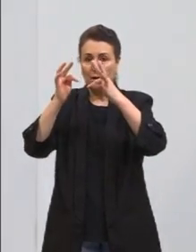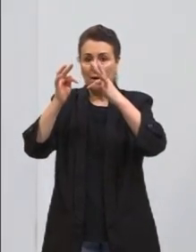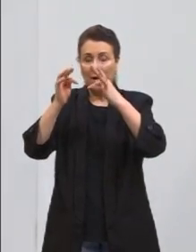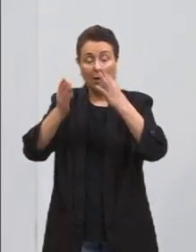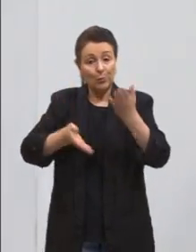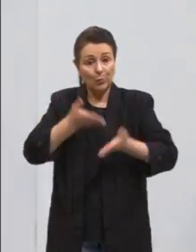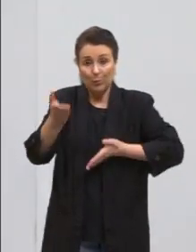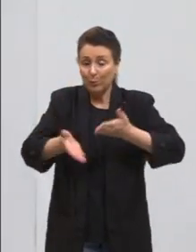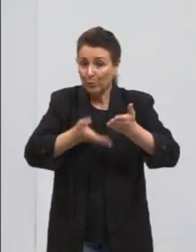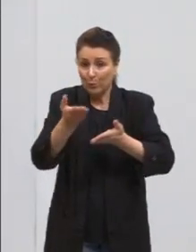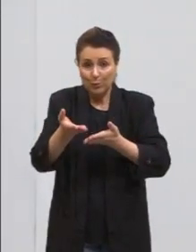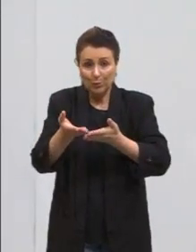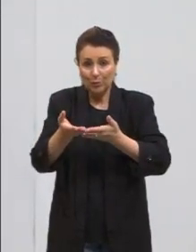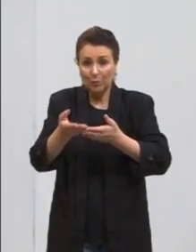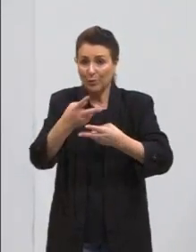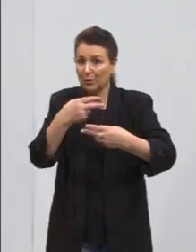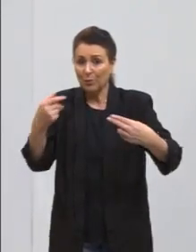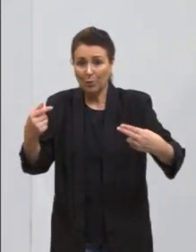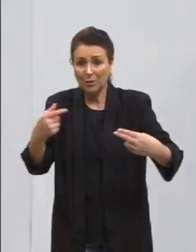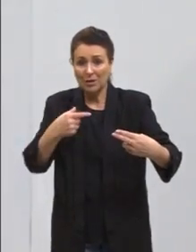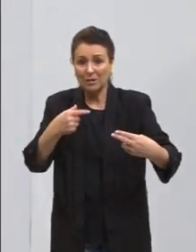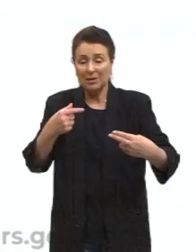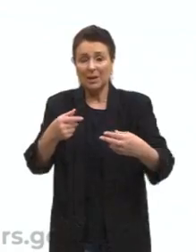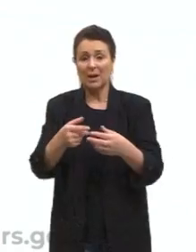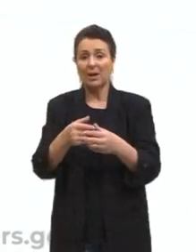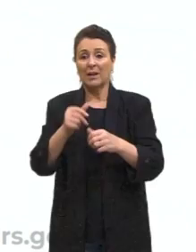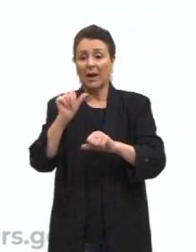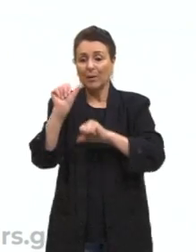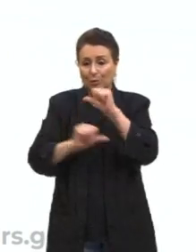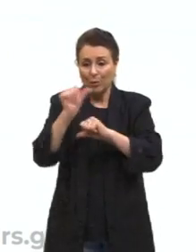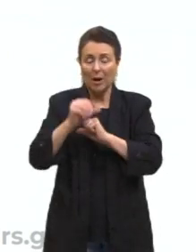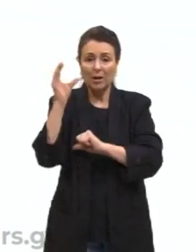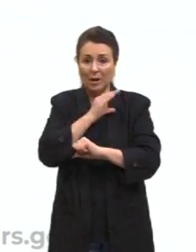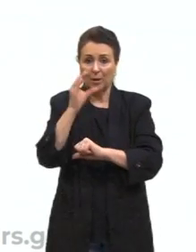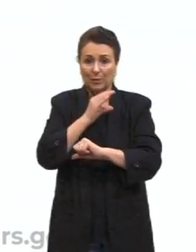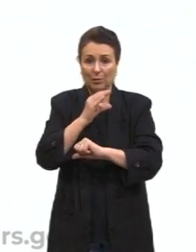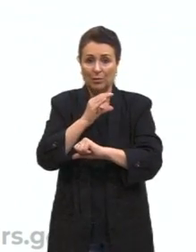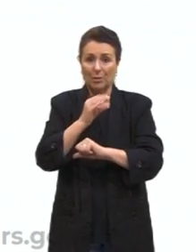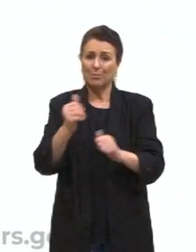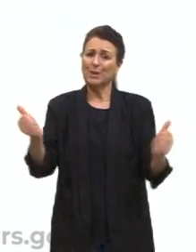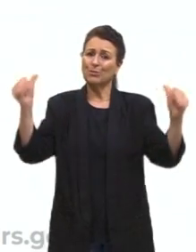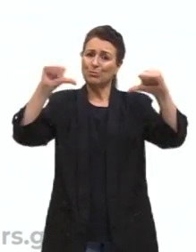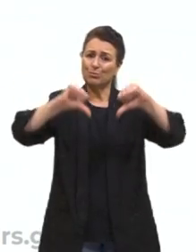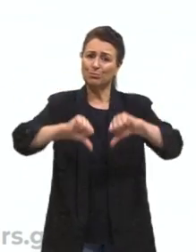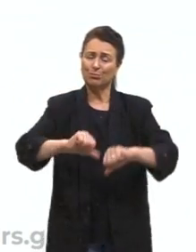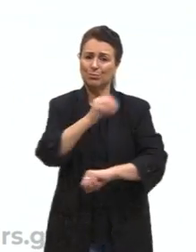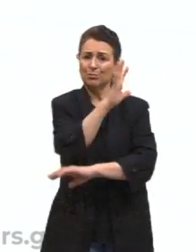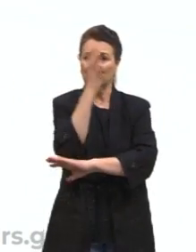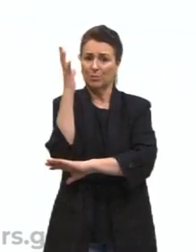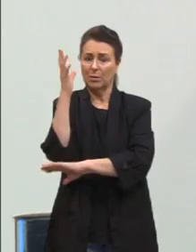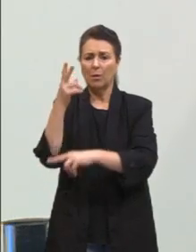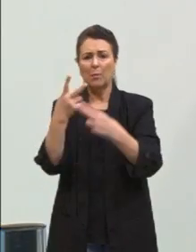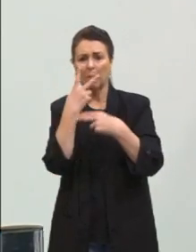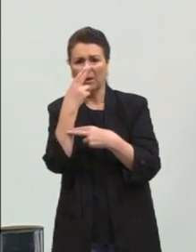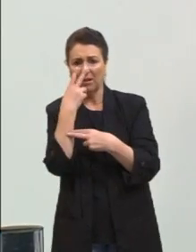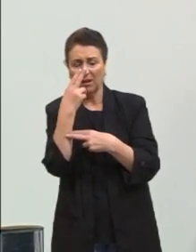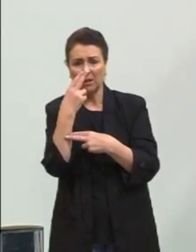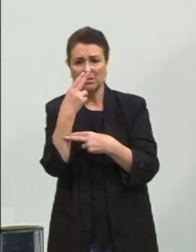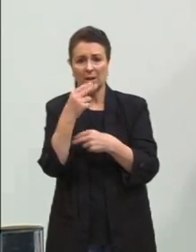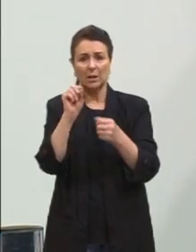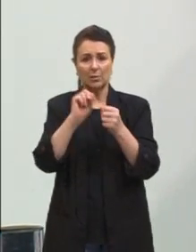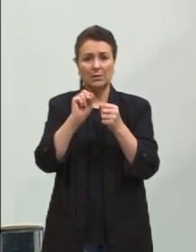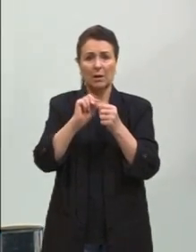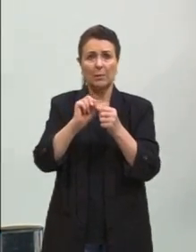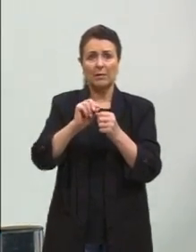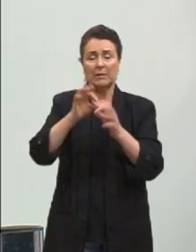E isso, para meio ambiente, é um ataque terrível, né? Sim, é chamado até de obsolescência programada. Você já programa para que, dali a algum